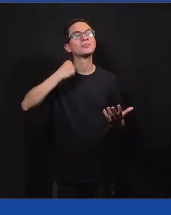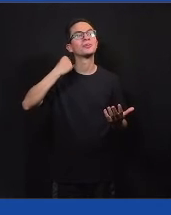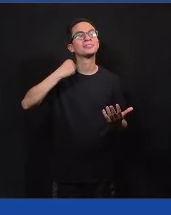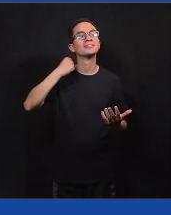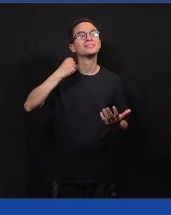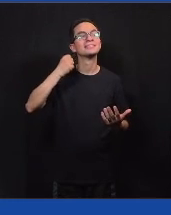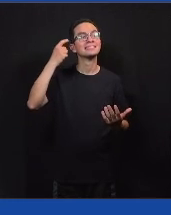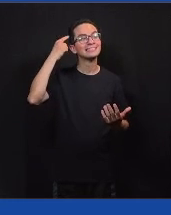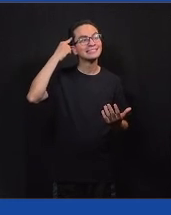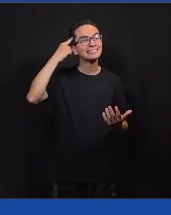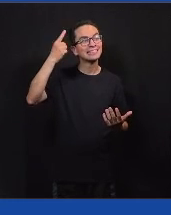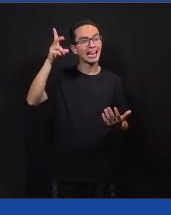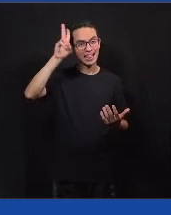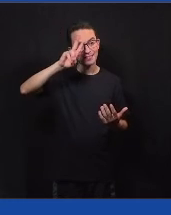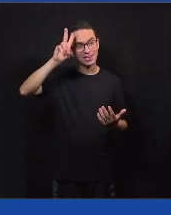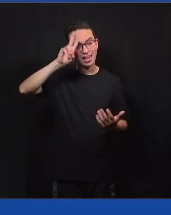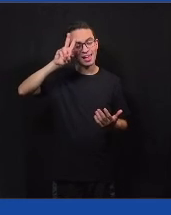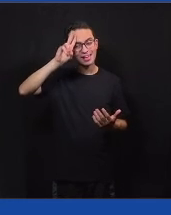são oito aninhos.